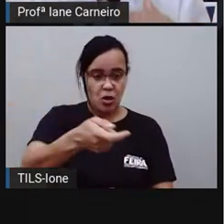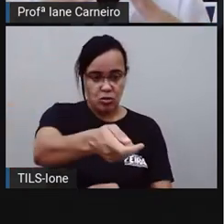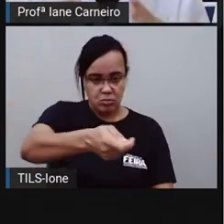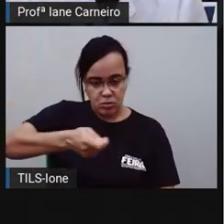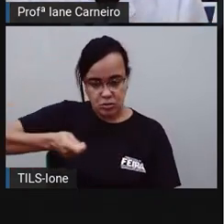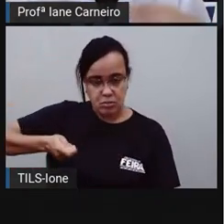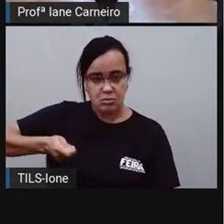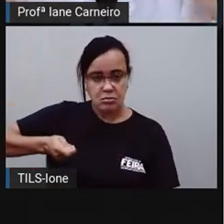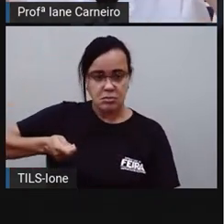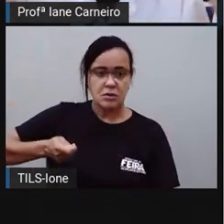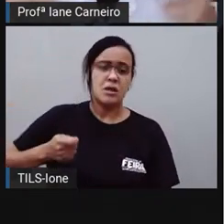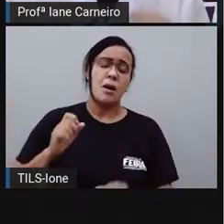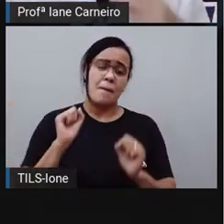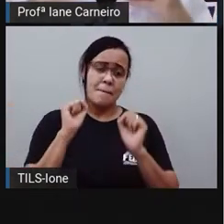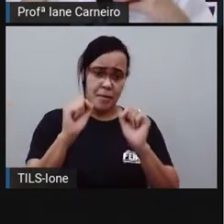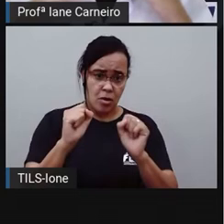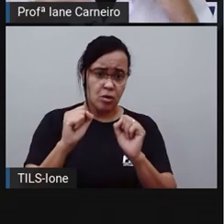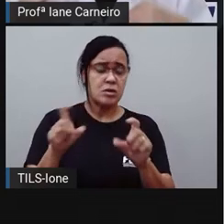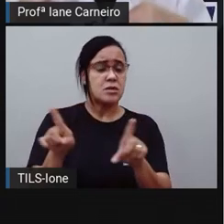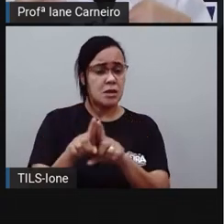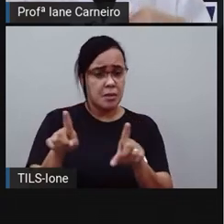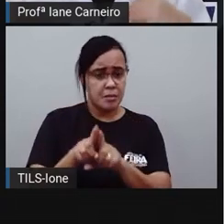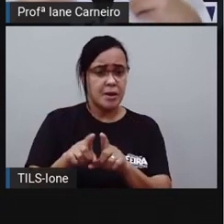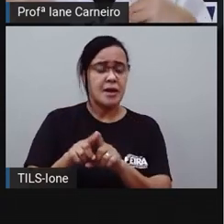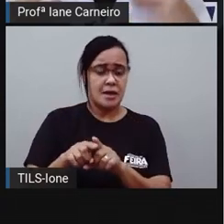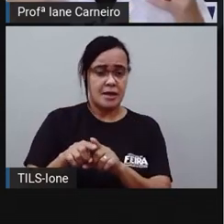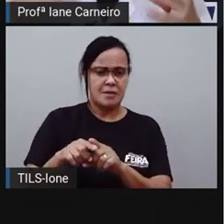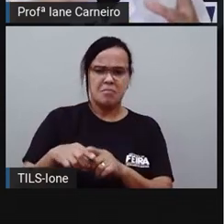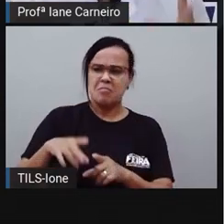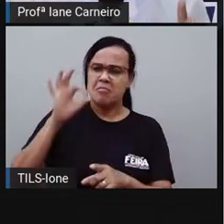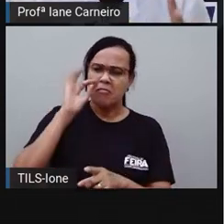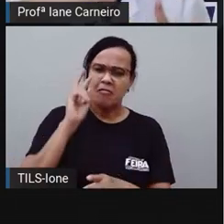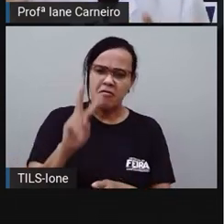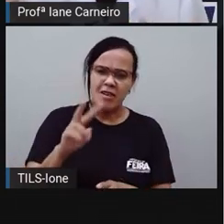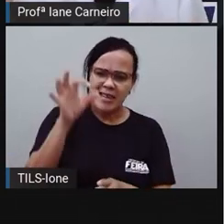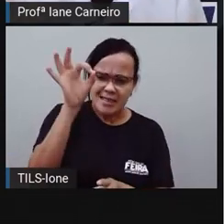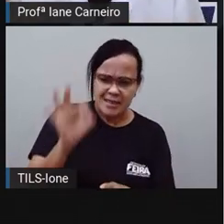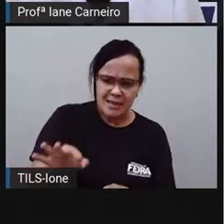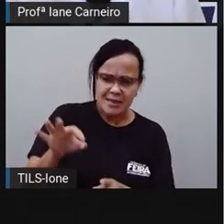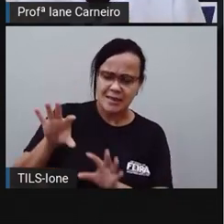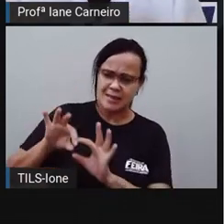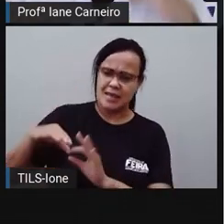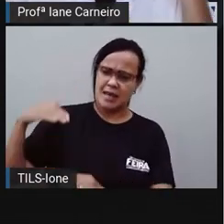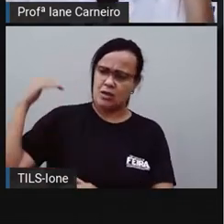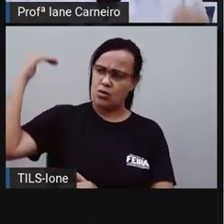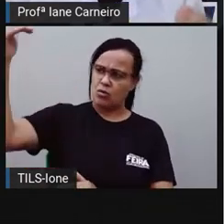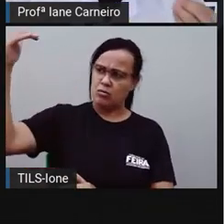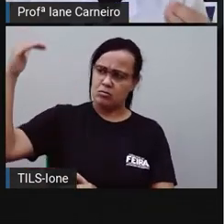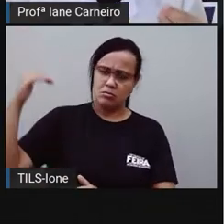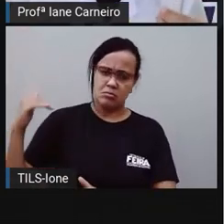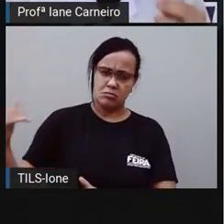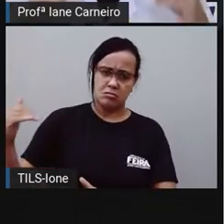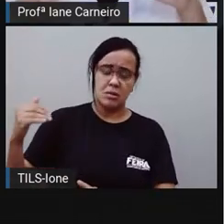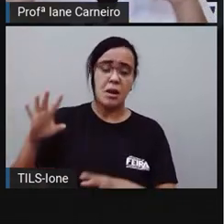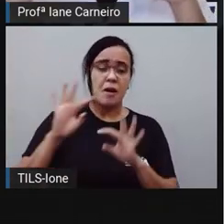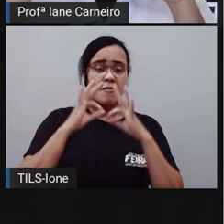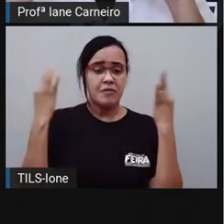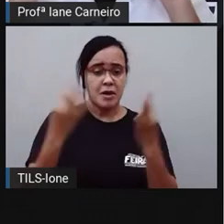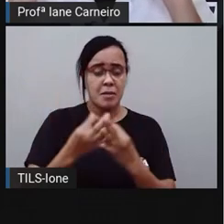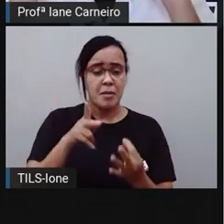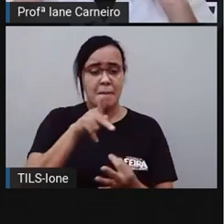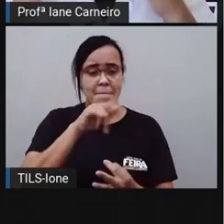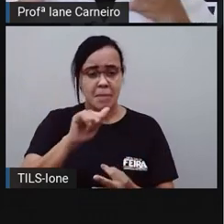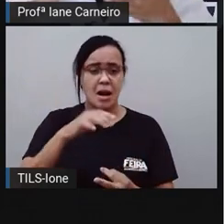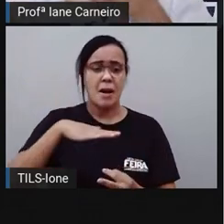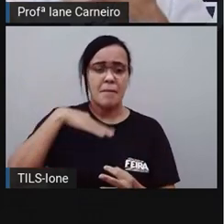de um adulto, claro, você pode confirmar aí e ver a sua altura, ver a altura do papai, a altura da mamãe, não apenas